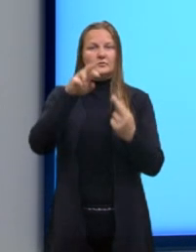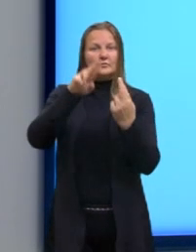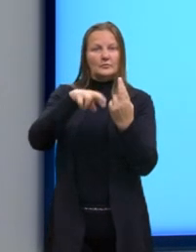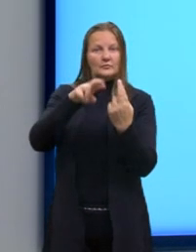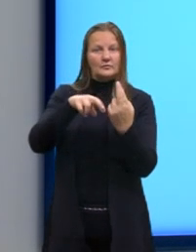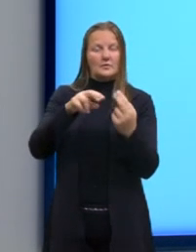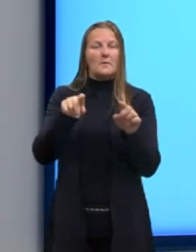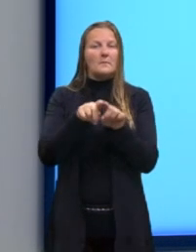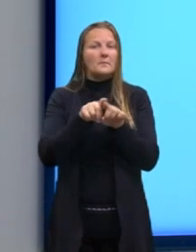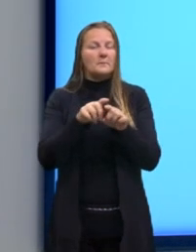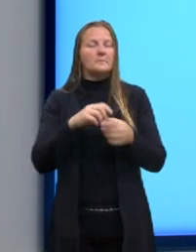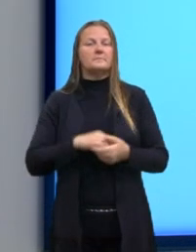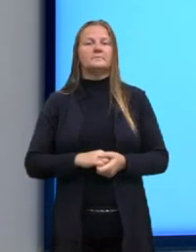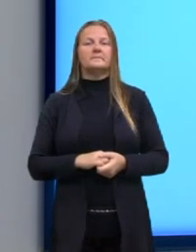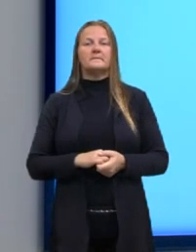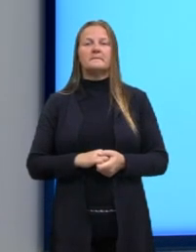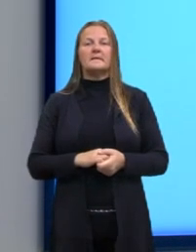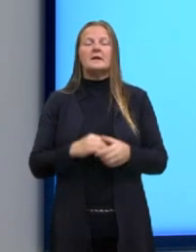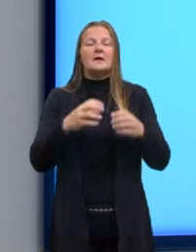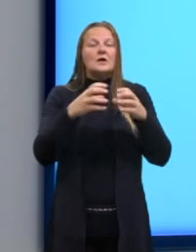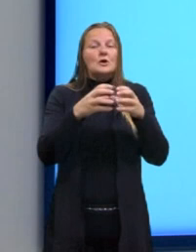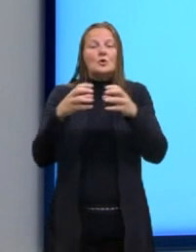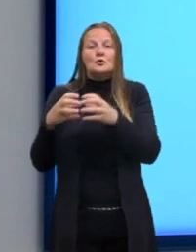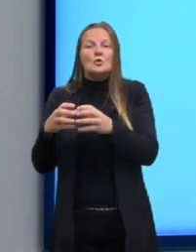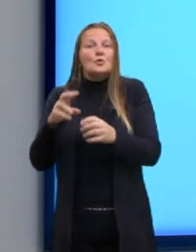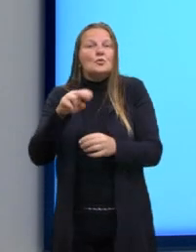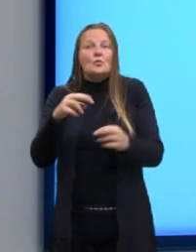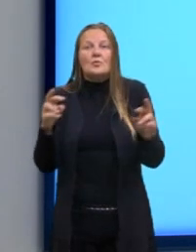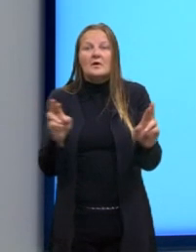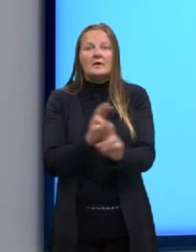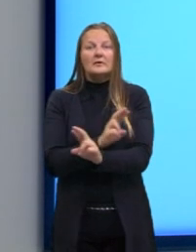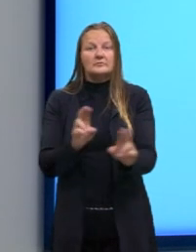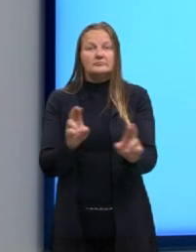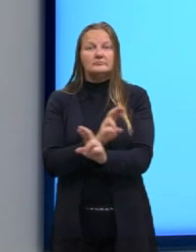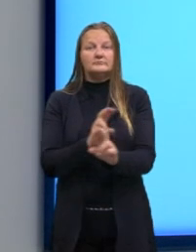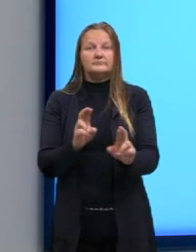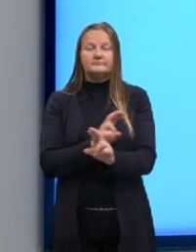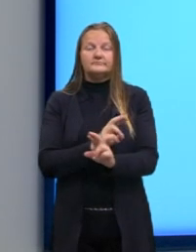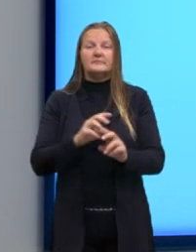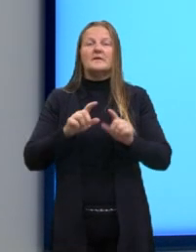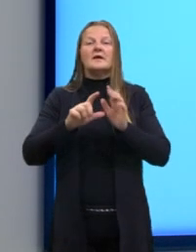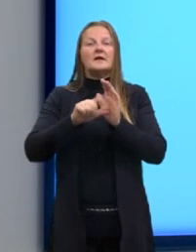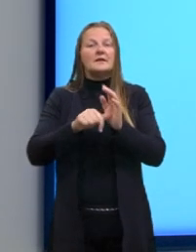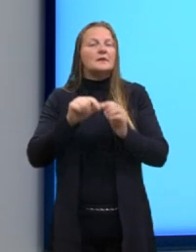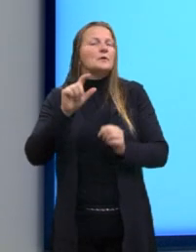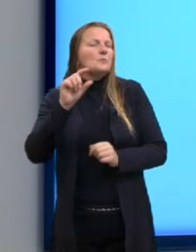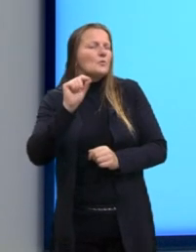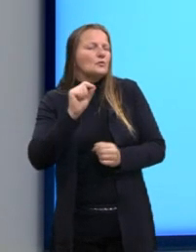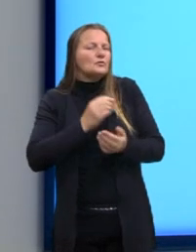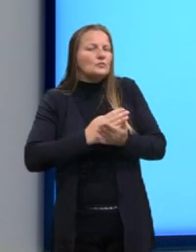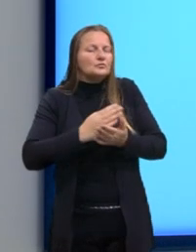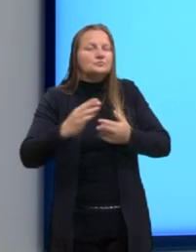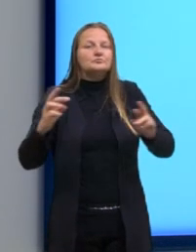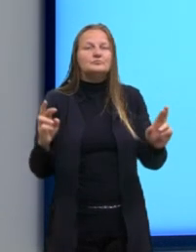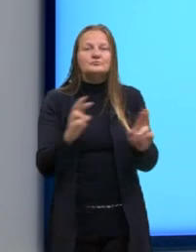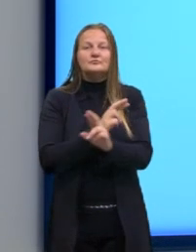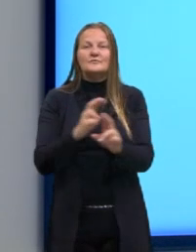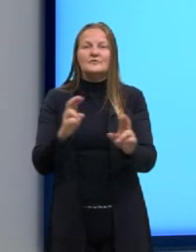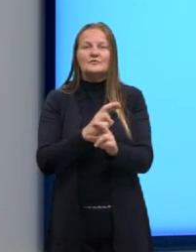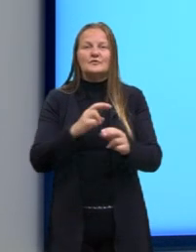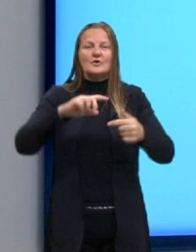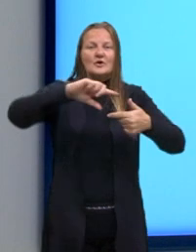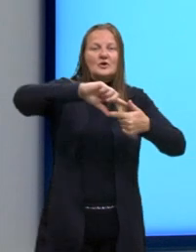E os dois campos eram irreconciliáveis. Aí então, a partir da relação entre a